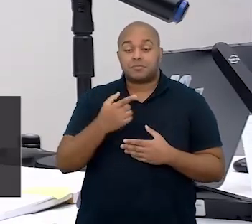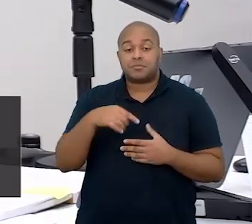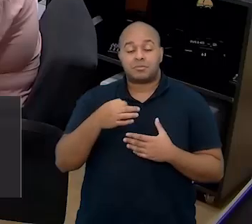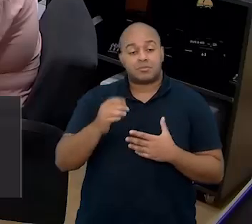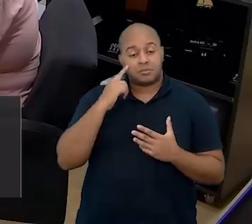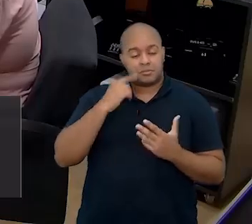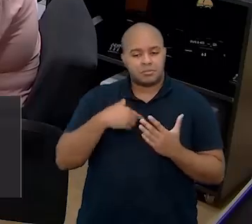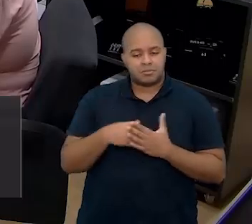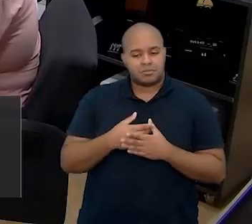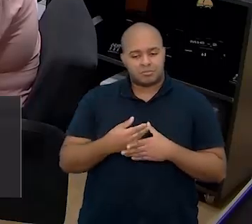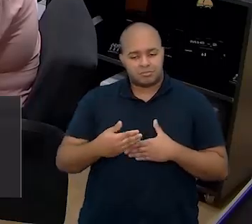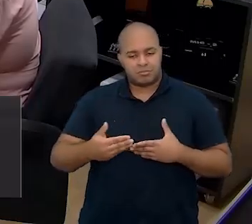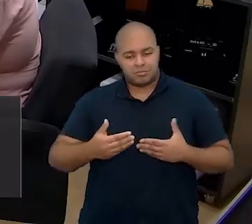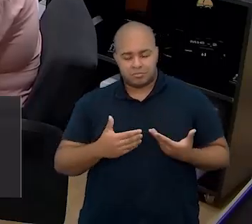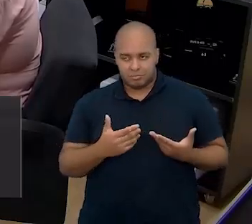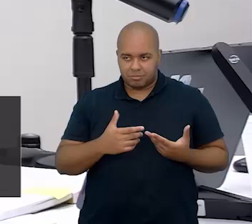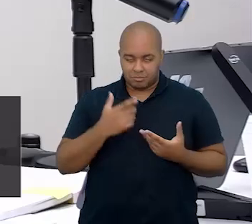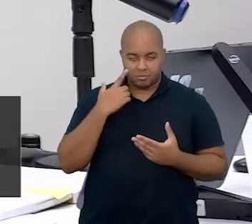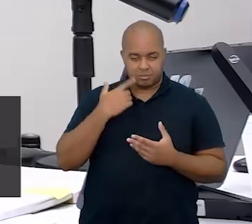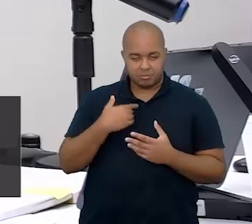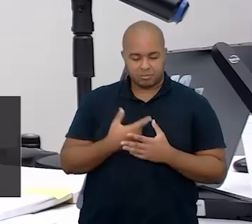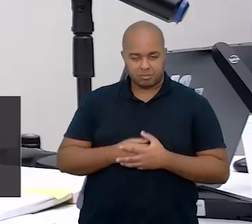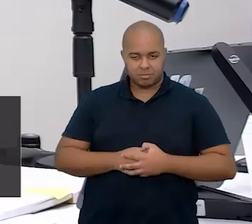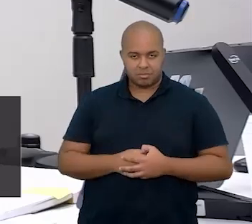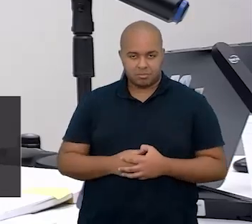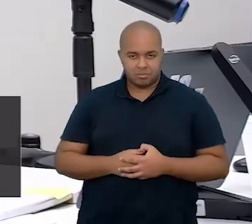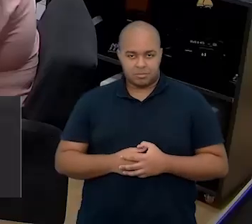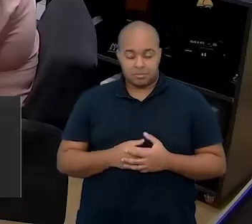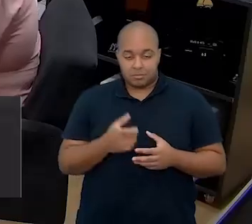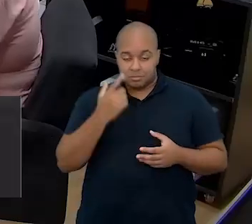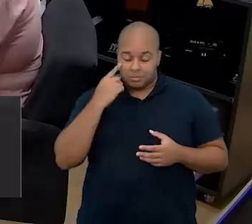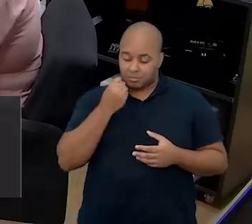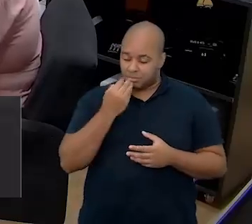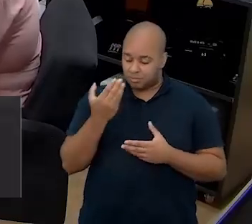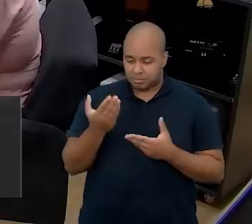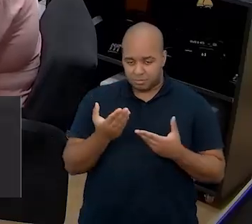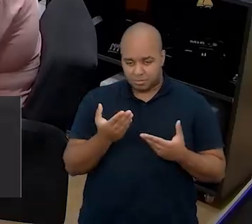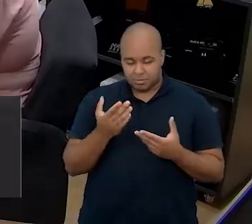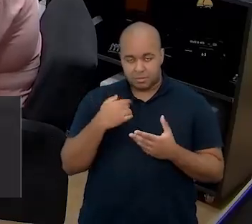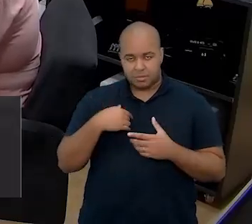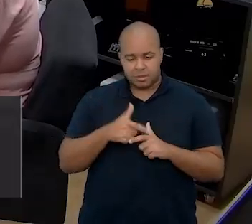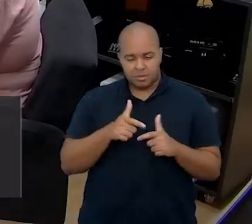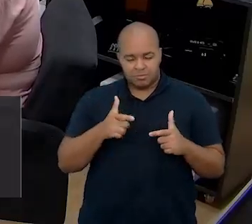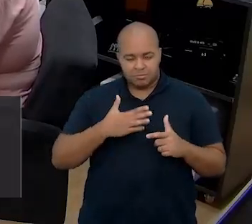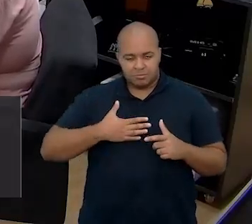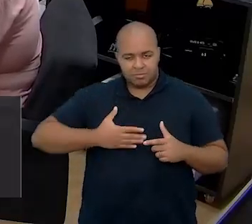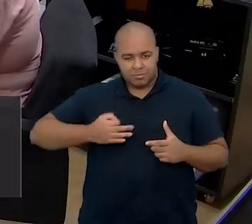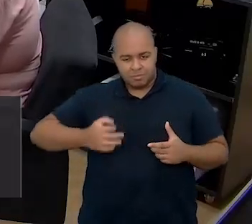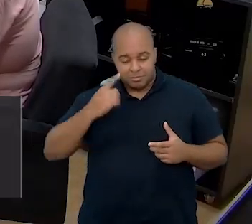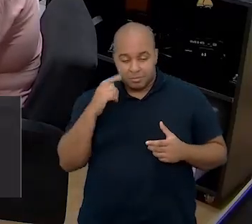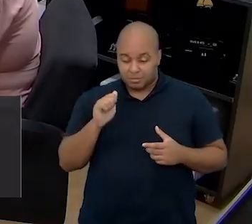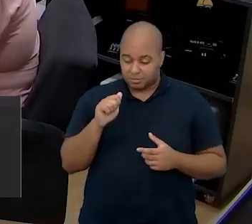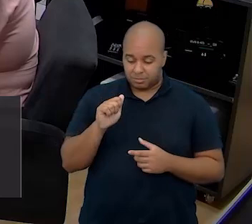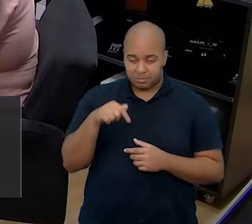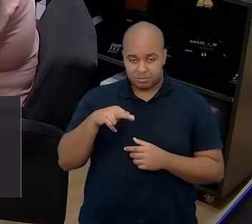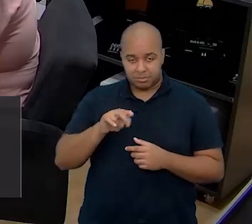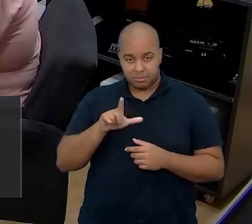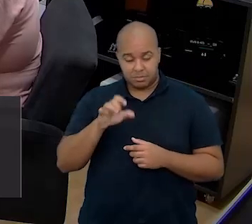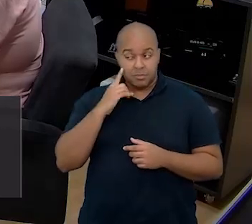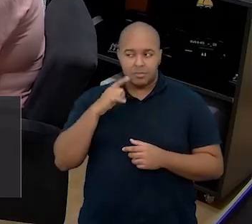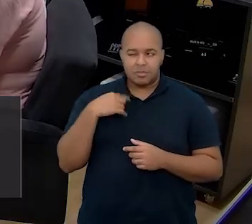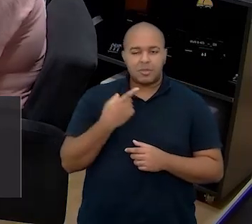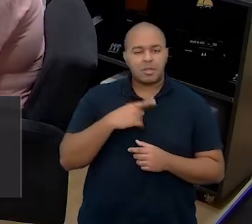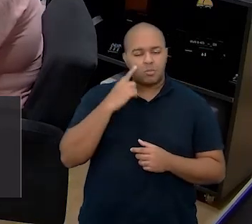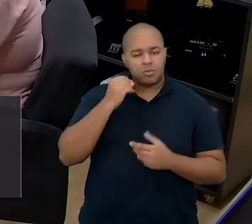parceiras de longa data nessa rede maravilhosa. Seja muito bem-vinda, é um grande prazer, Ângela. E a gente tem muito